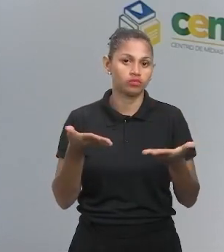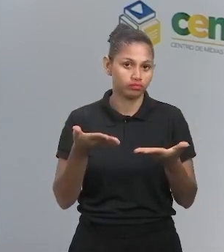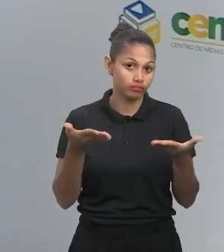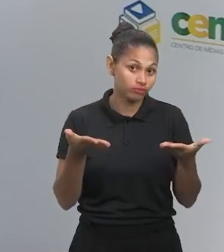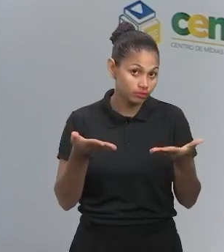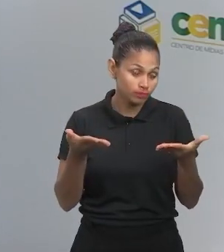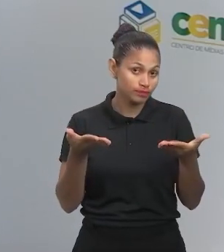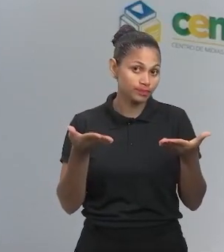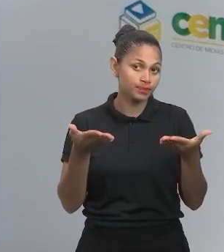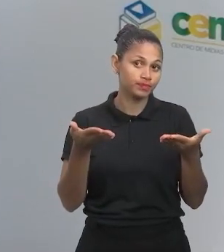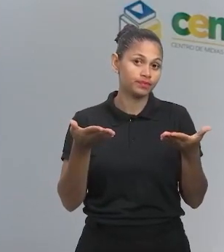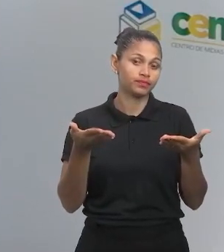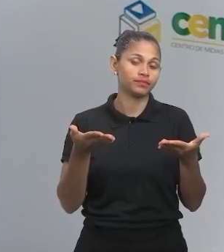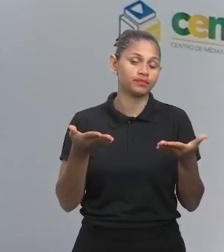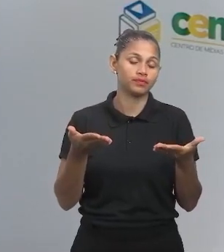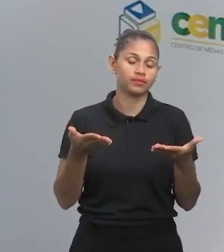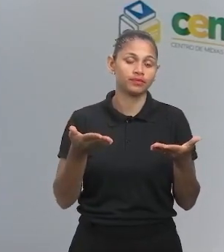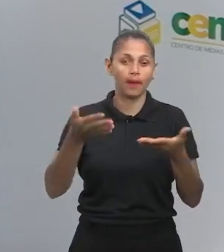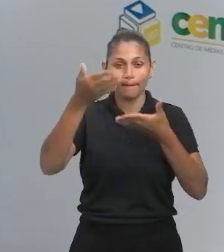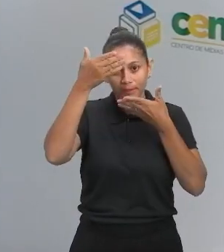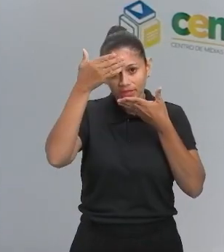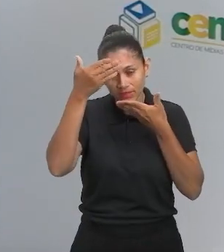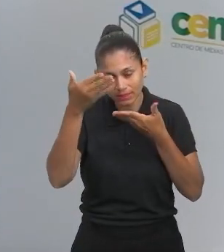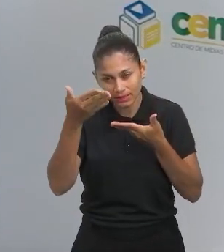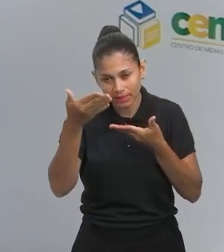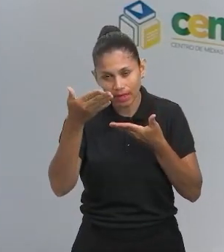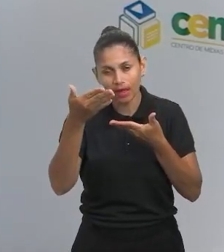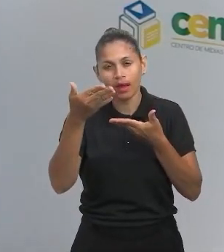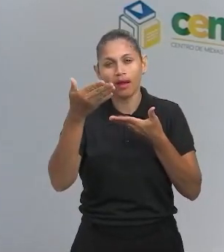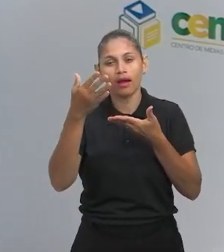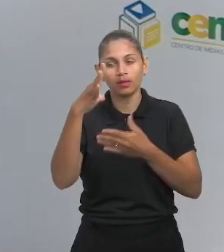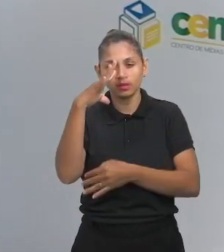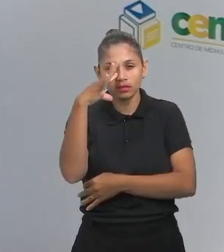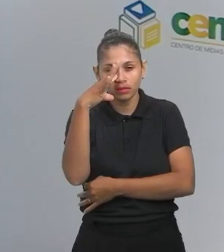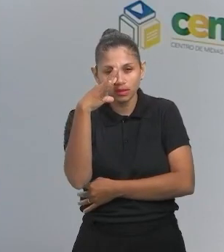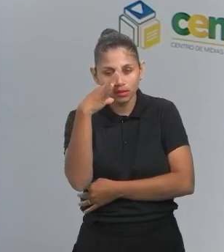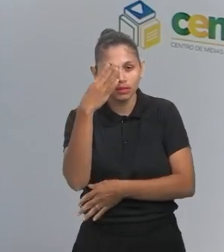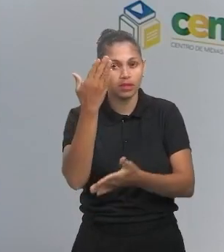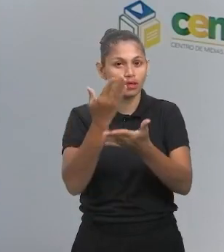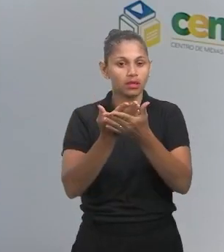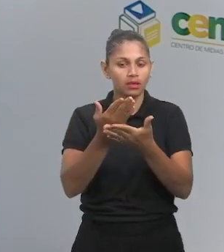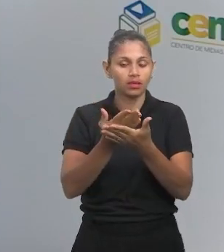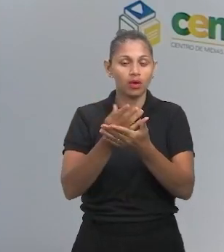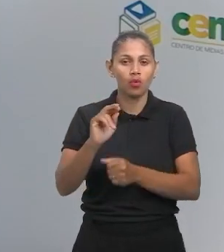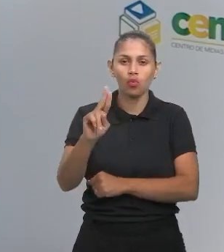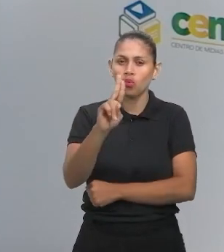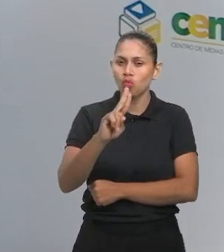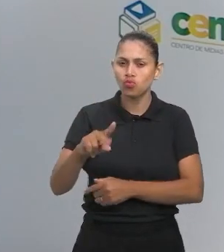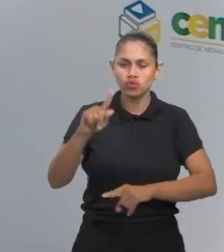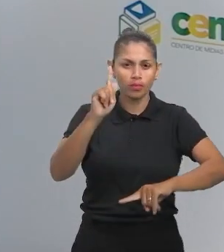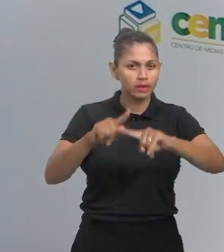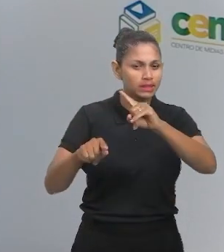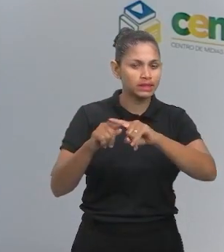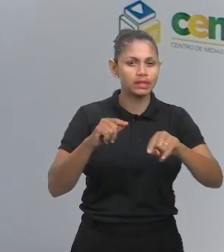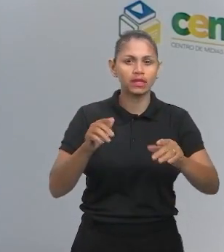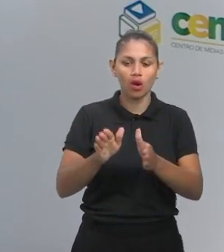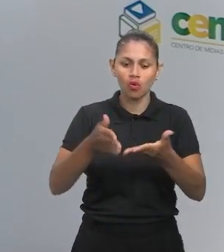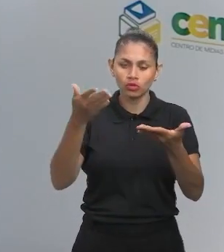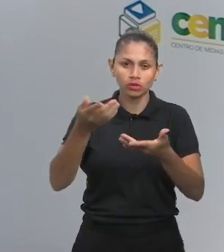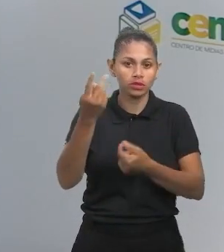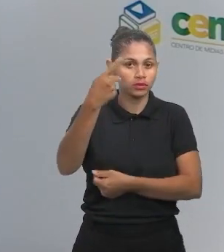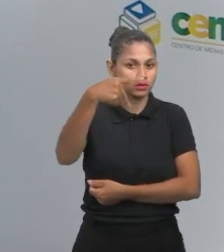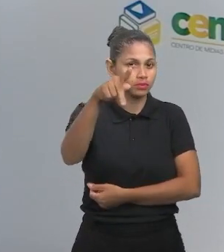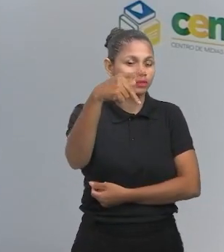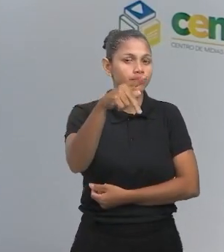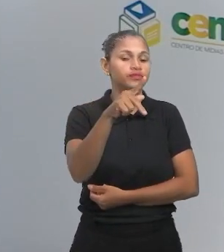Obrigado por estarem assistindo a essa aula. Continue estudando. Utilize o nosso material. O material de vocês é de excelência. Tá bom? Então,